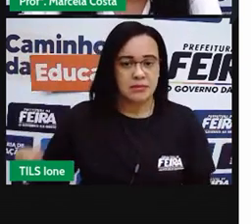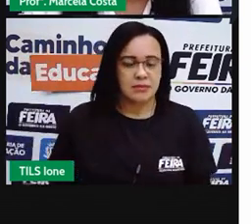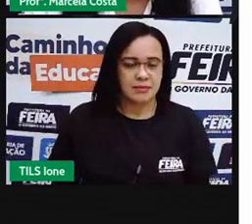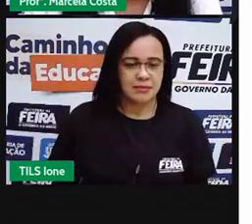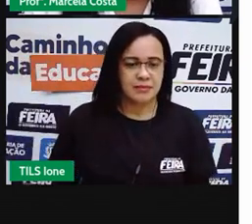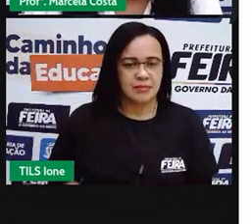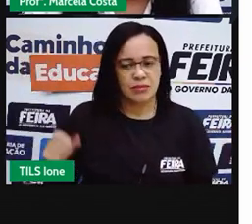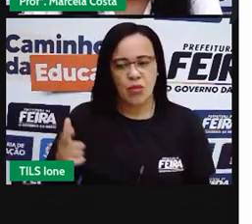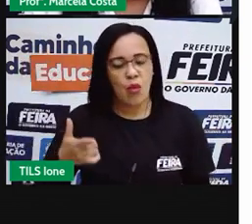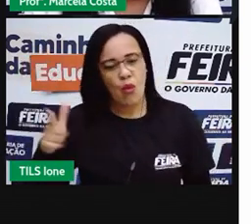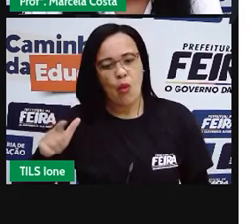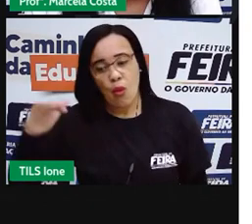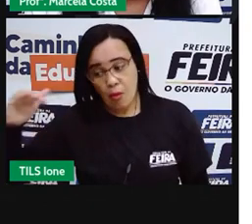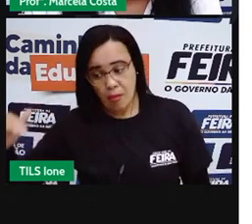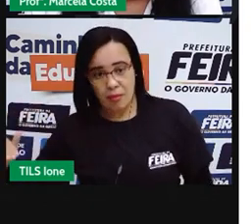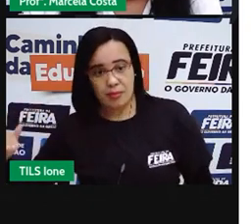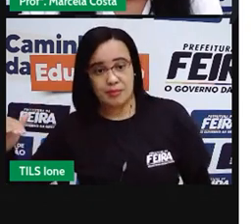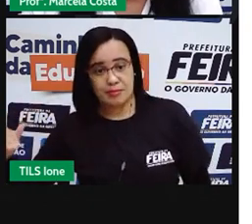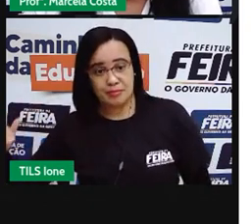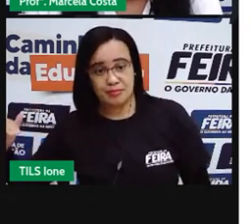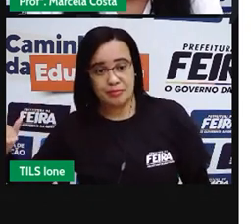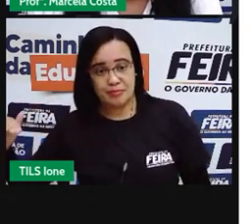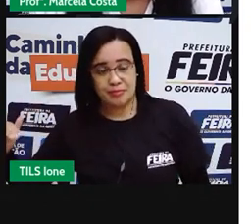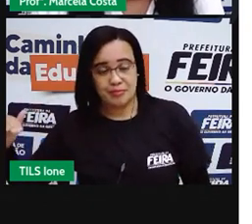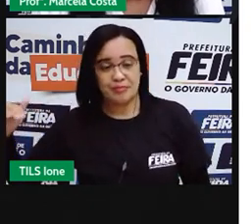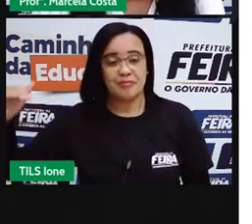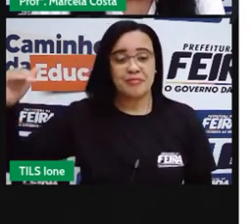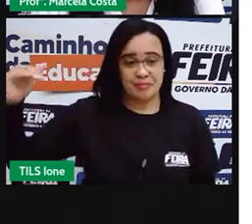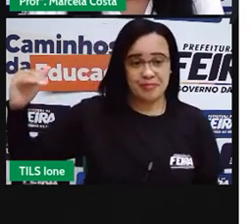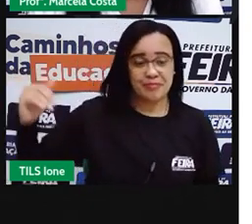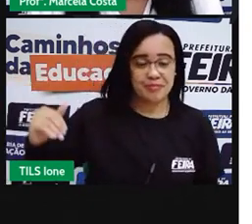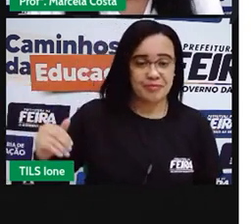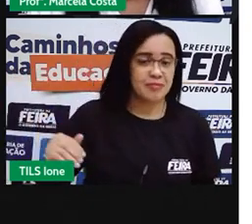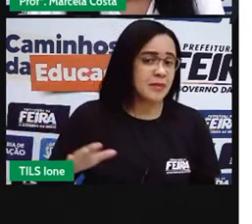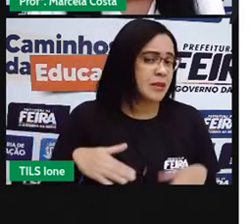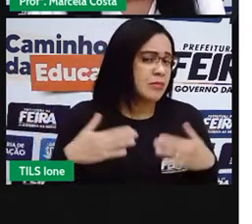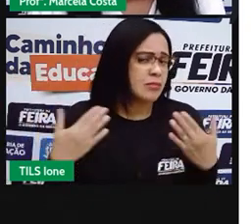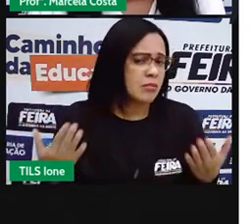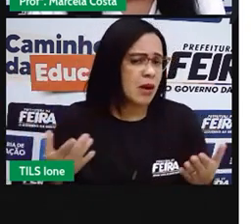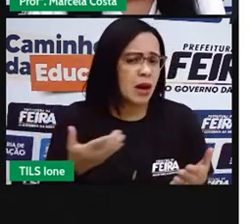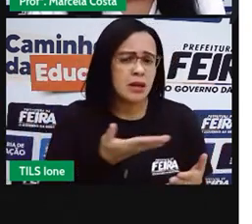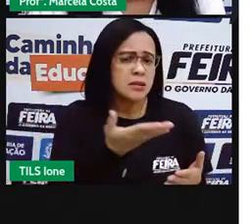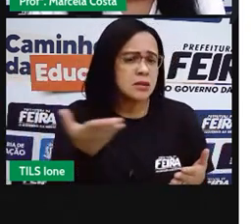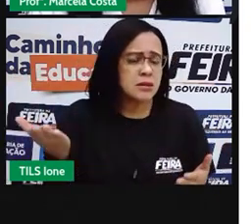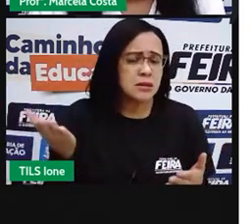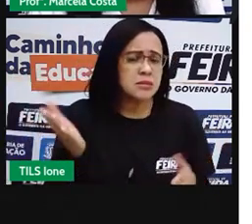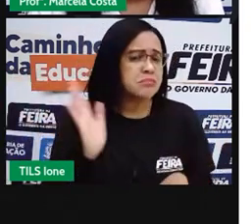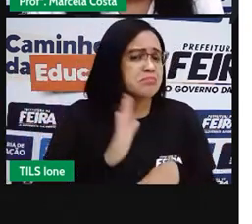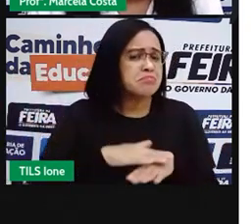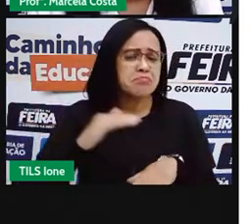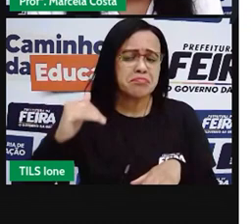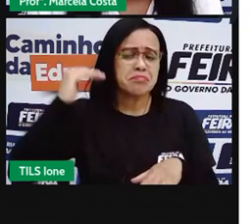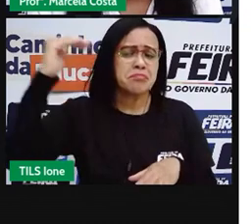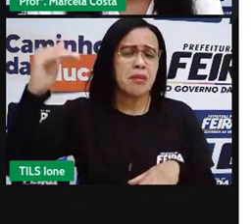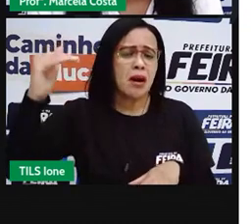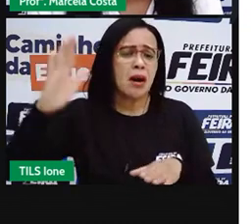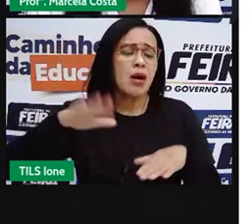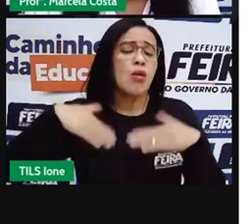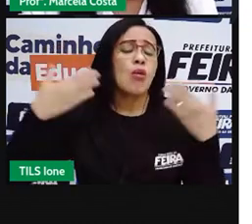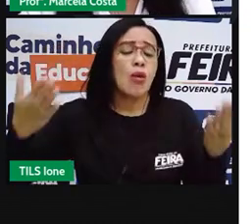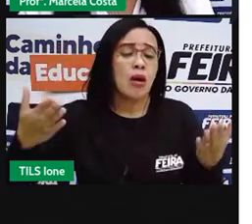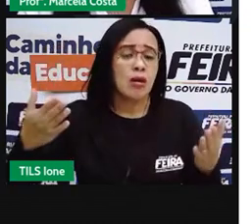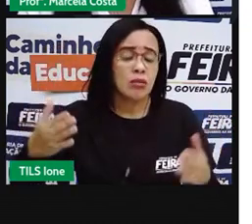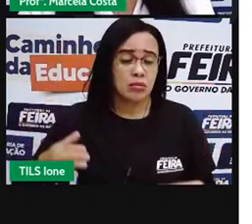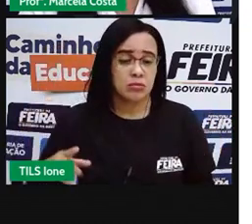outras com um tamanho menor. Delas, qual tem o tamanho maior? Qual é a mais